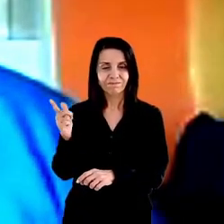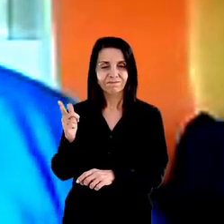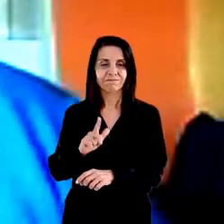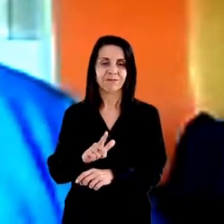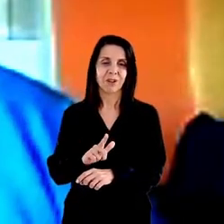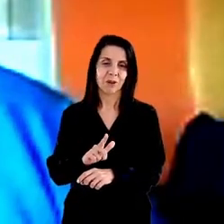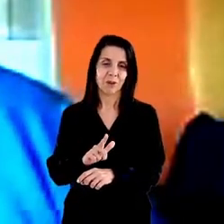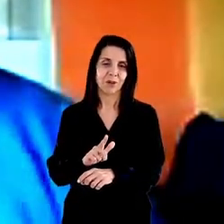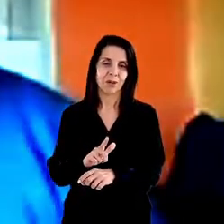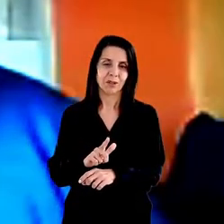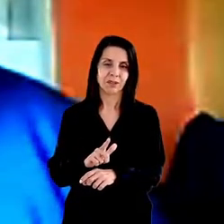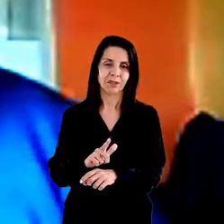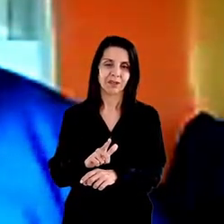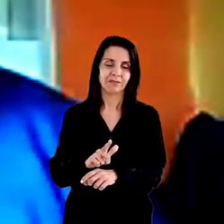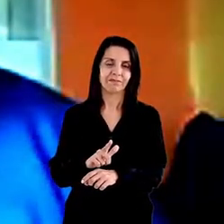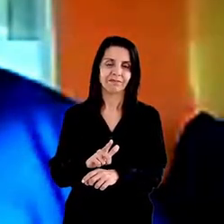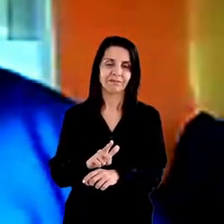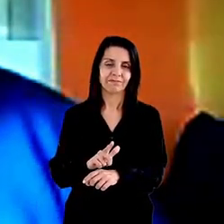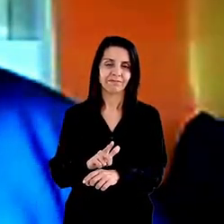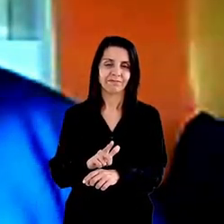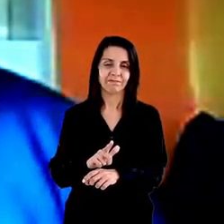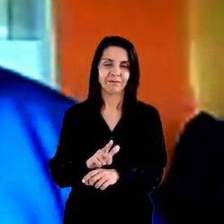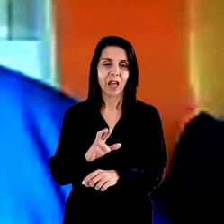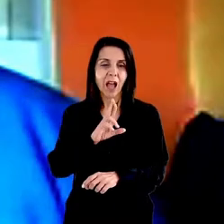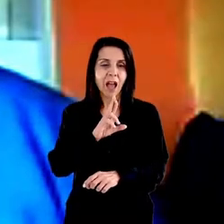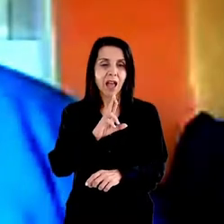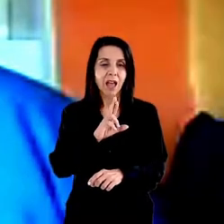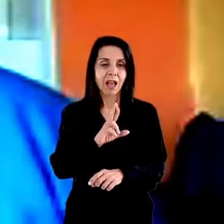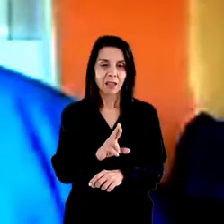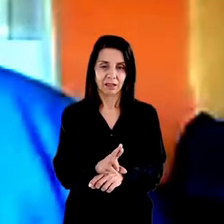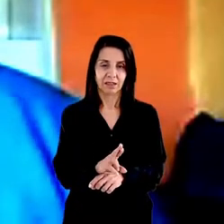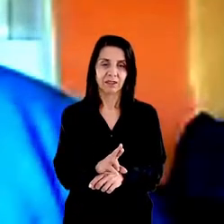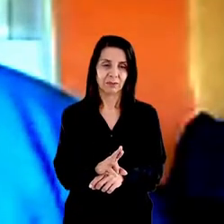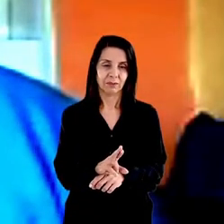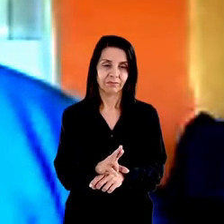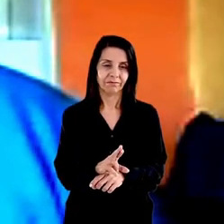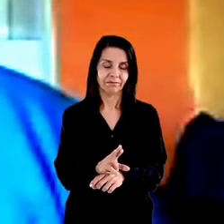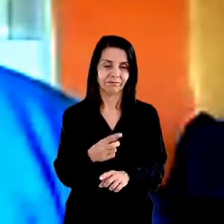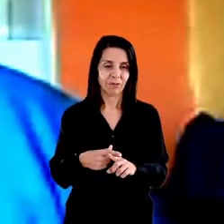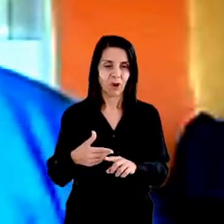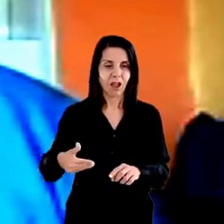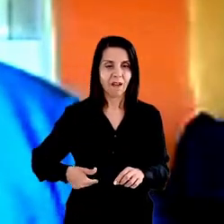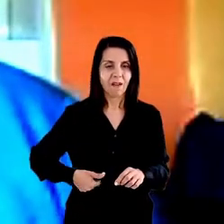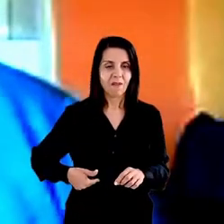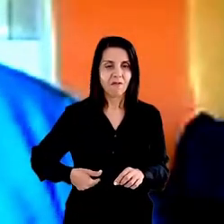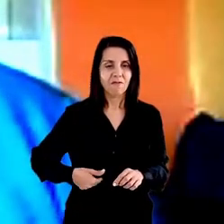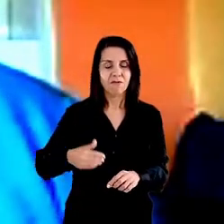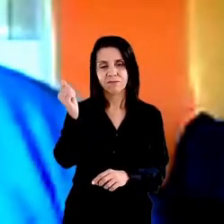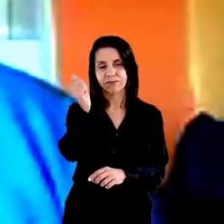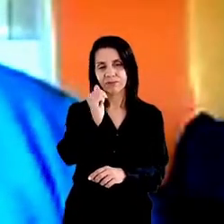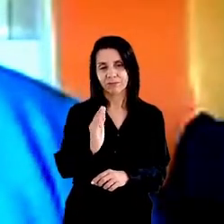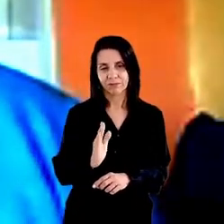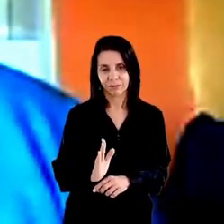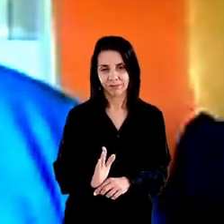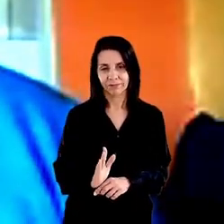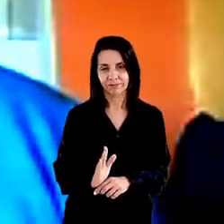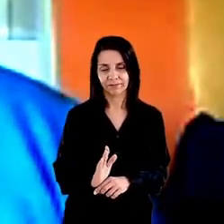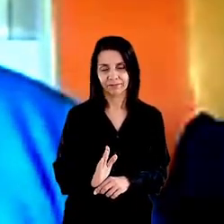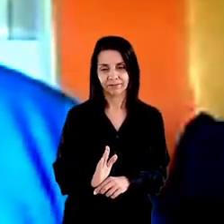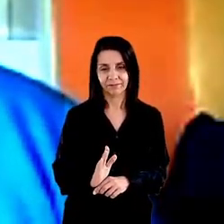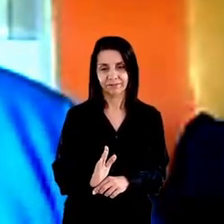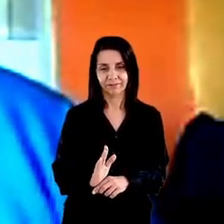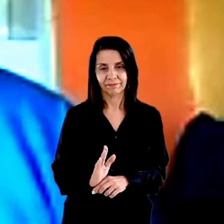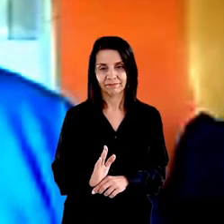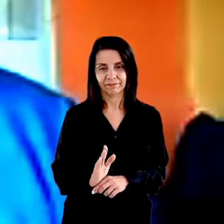a cada ano, mas se ele não for capaz de dar uma resposta da superação da fome aos filhos da pátria e aos que não são filhos da pátria,